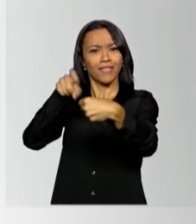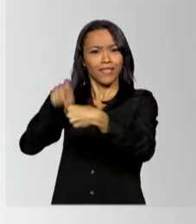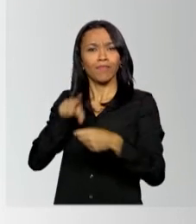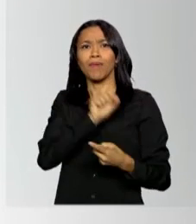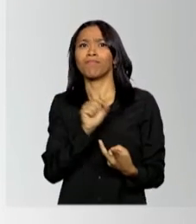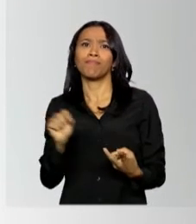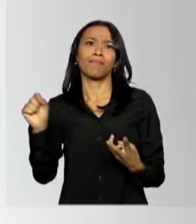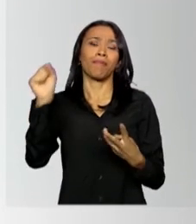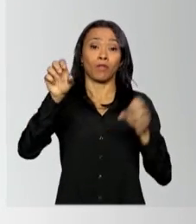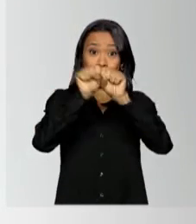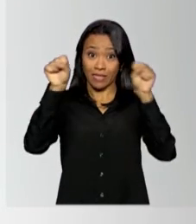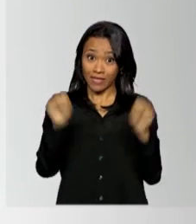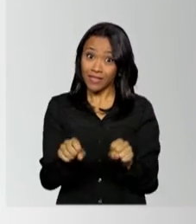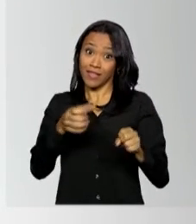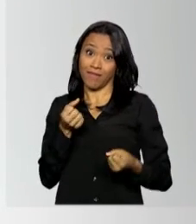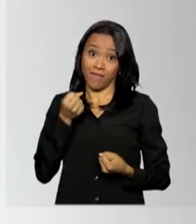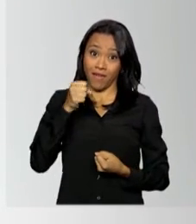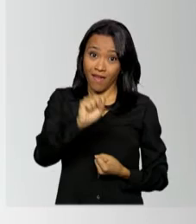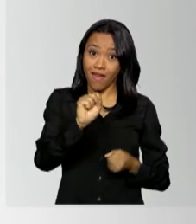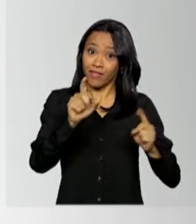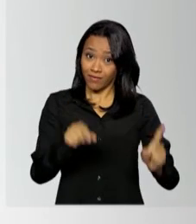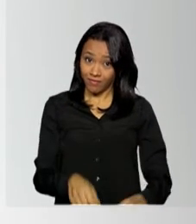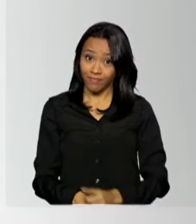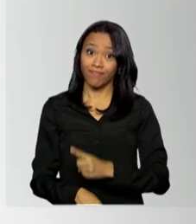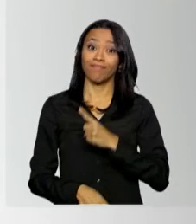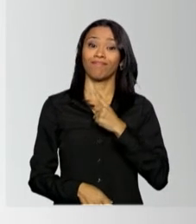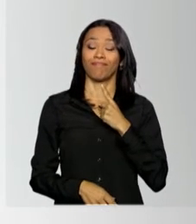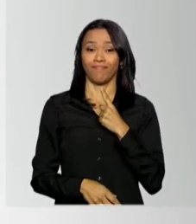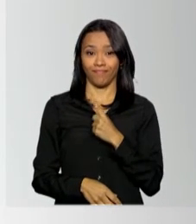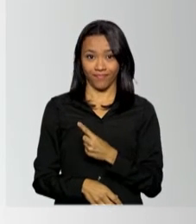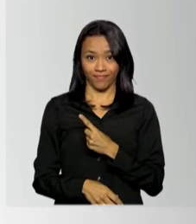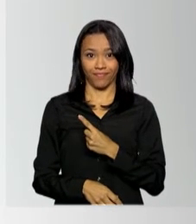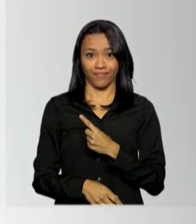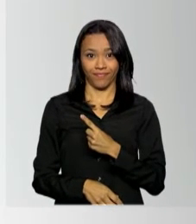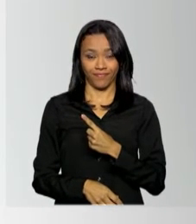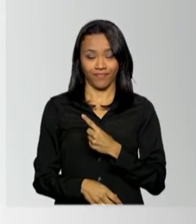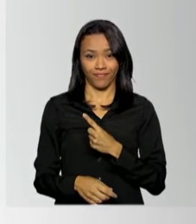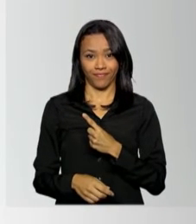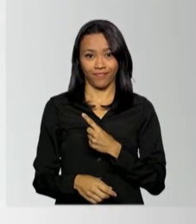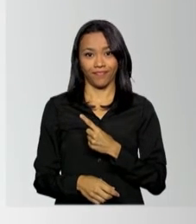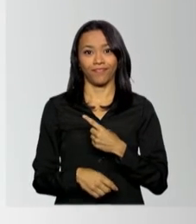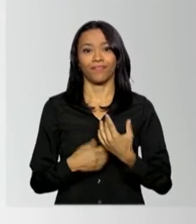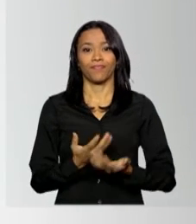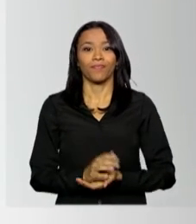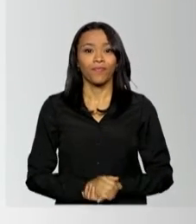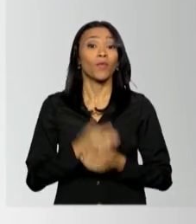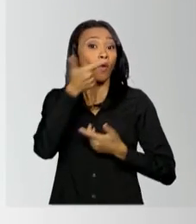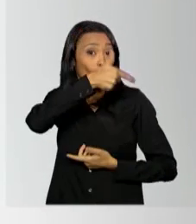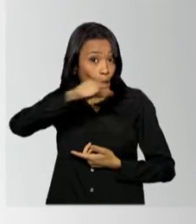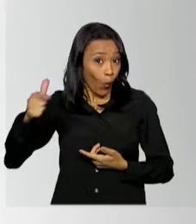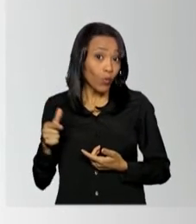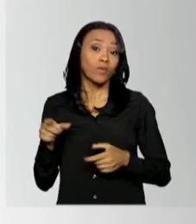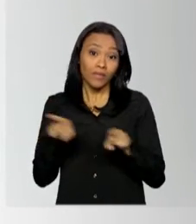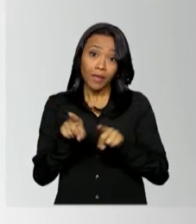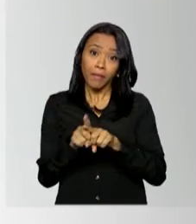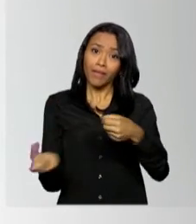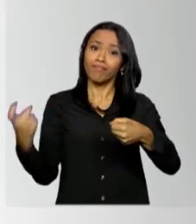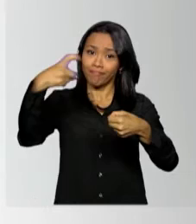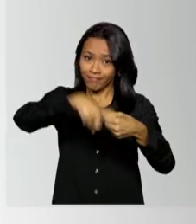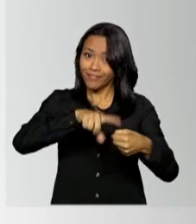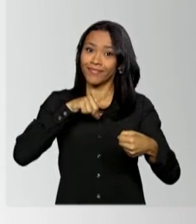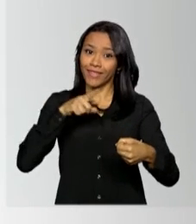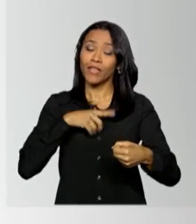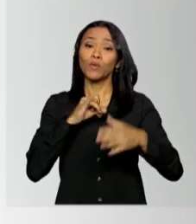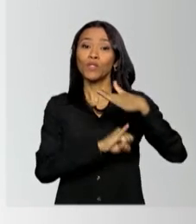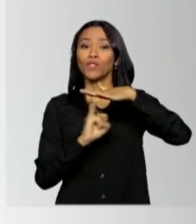entidades do Sistema S, Senai, Senac, Senar, Senat e Sebrae. Outros ofertantes do programa